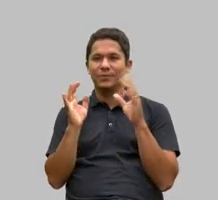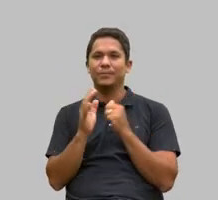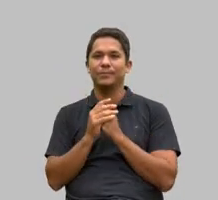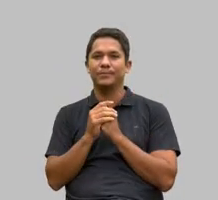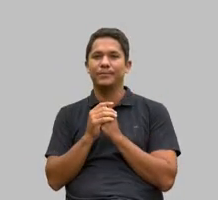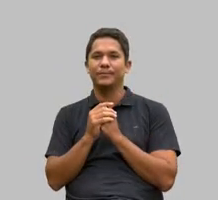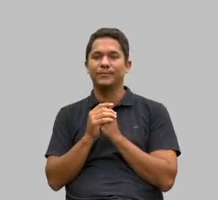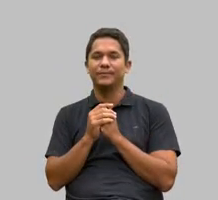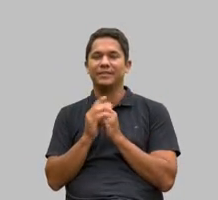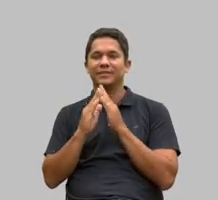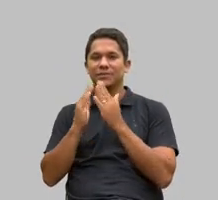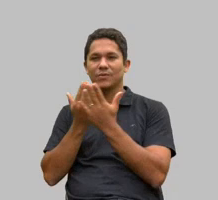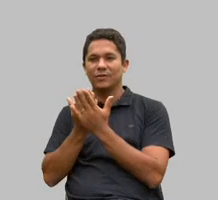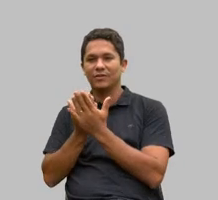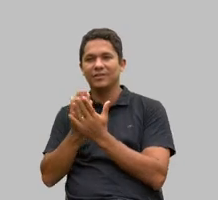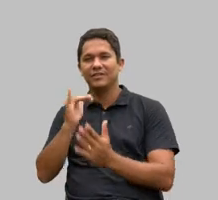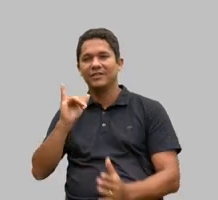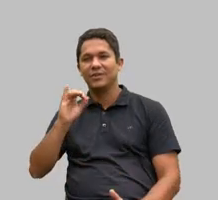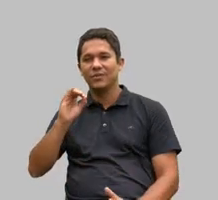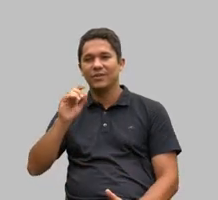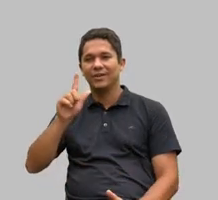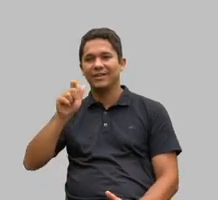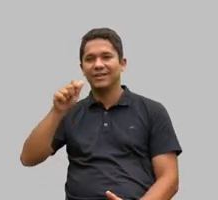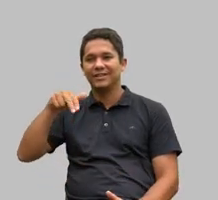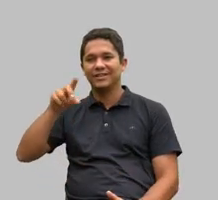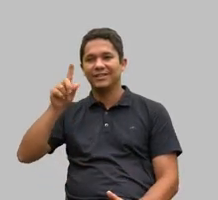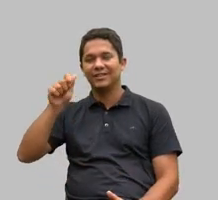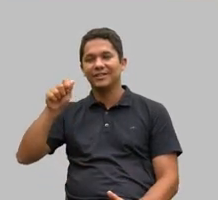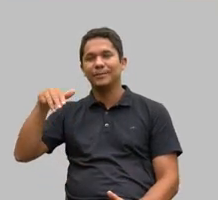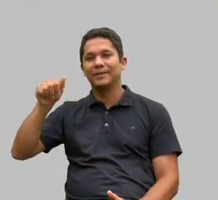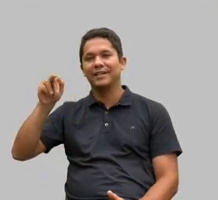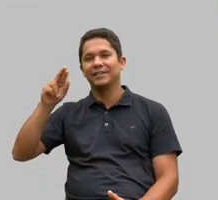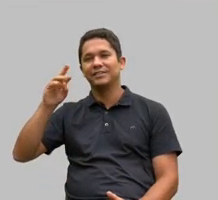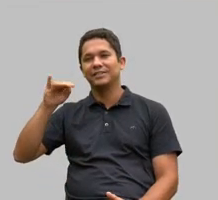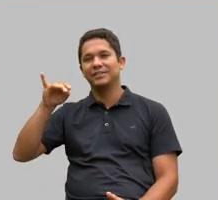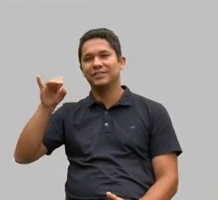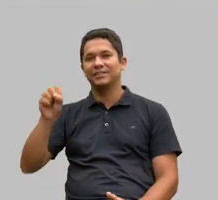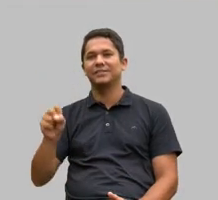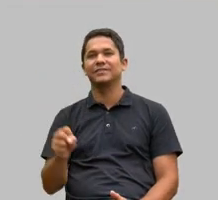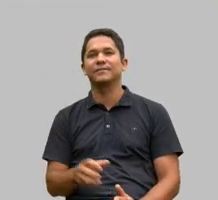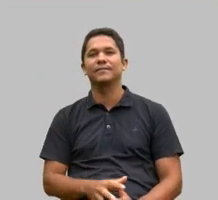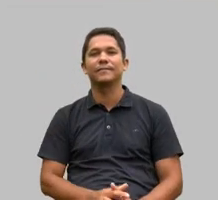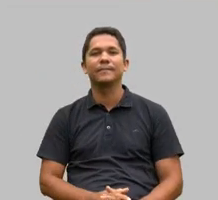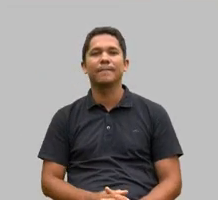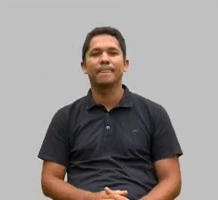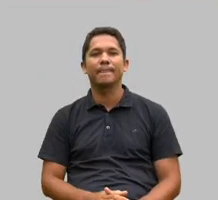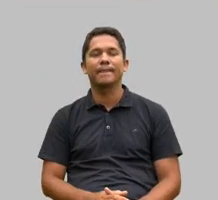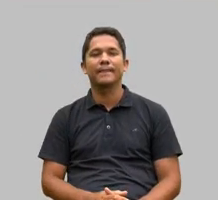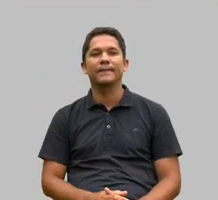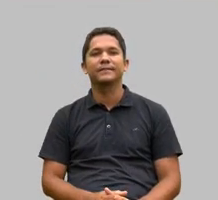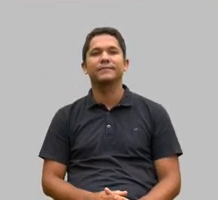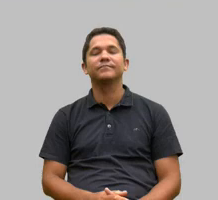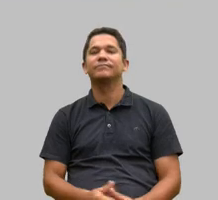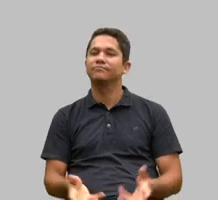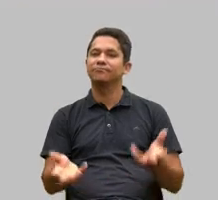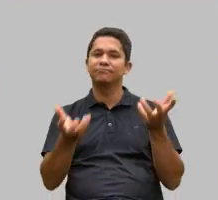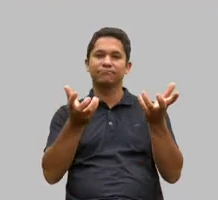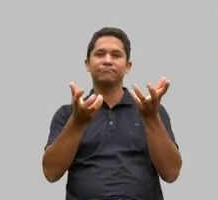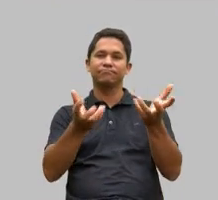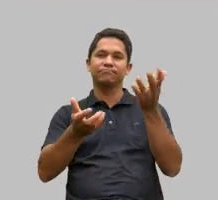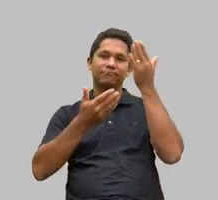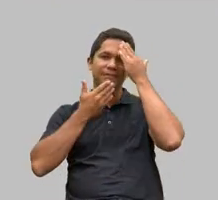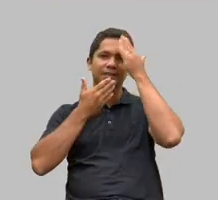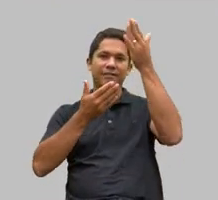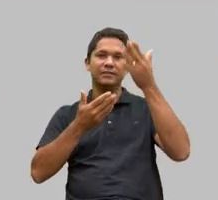queria agradecer o convite